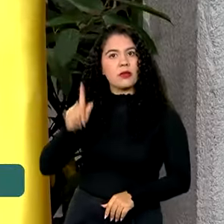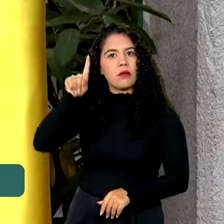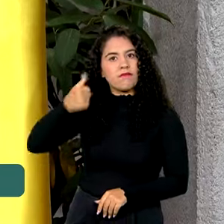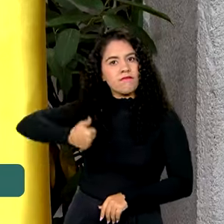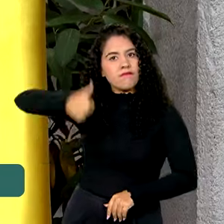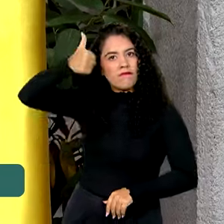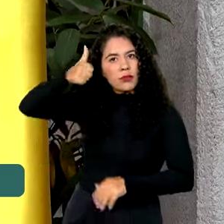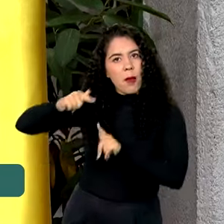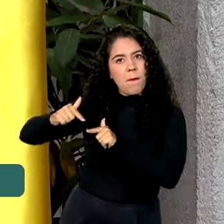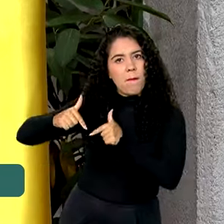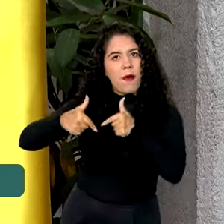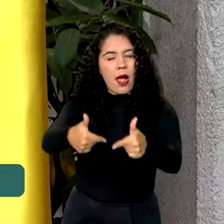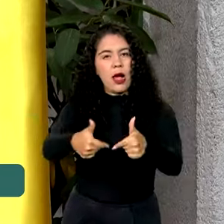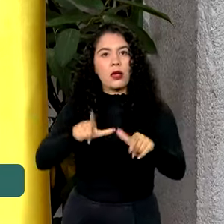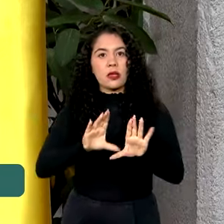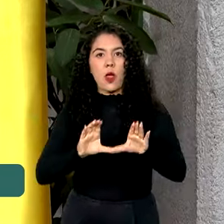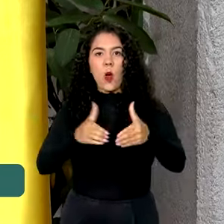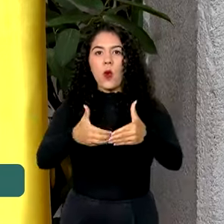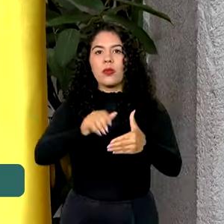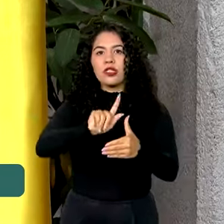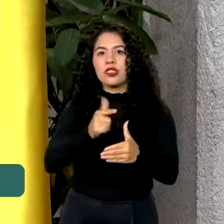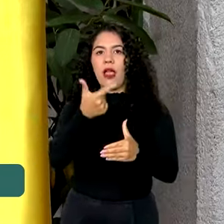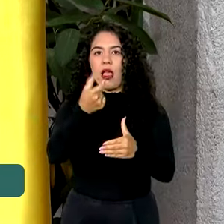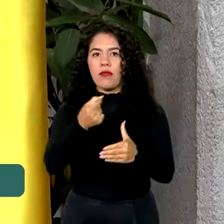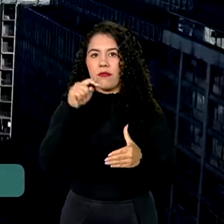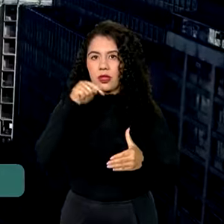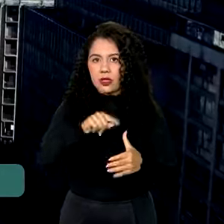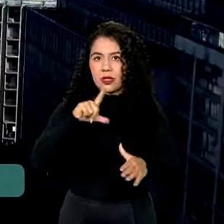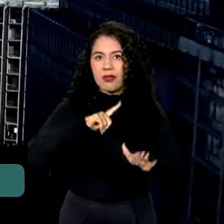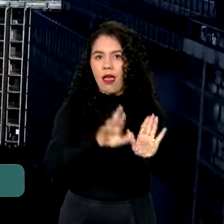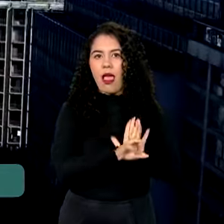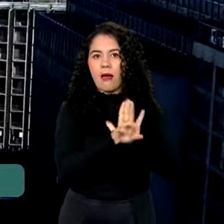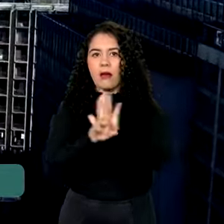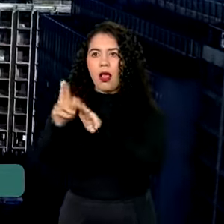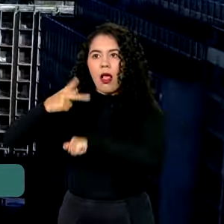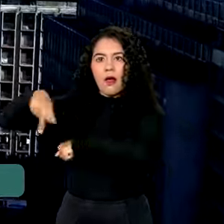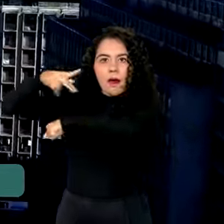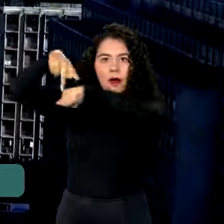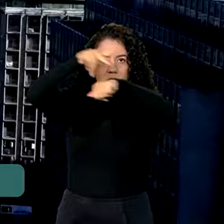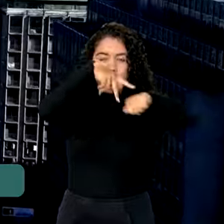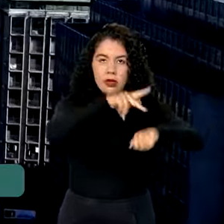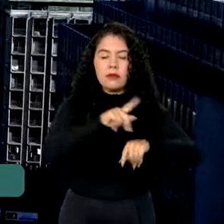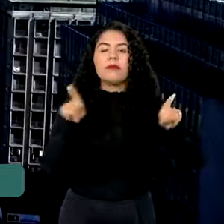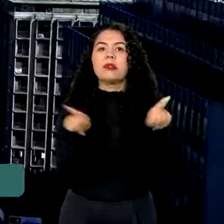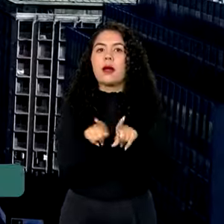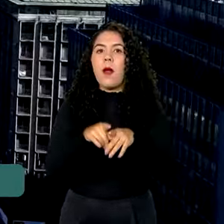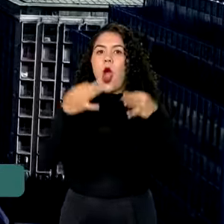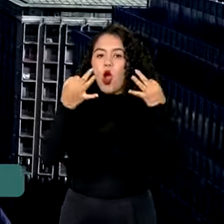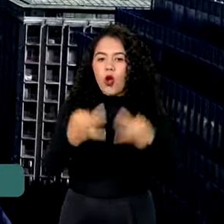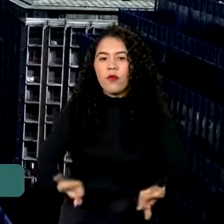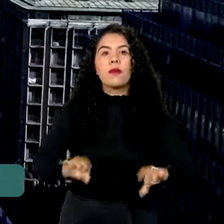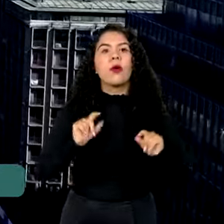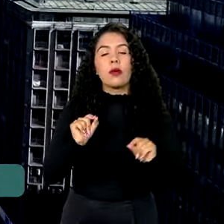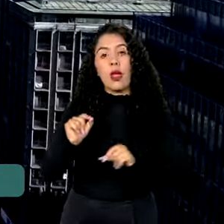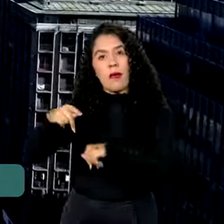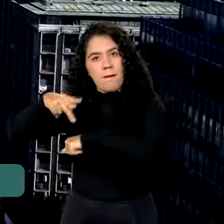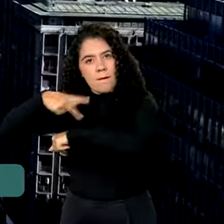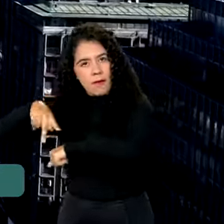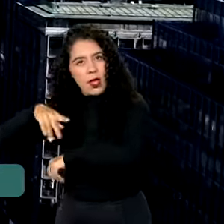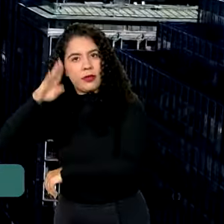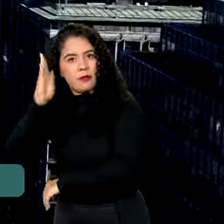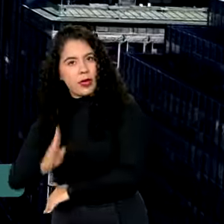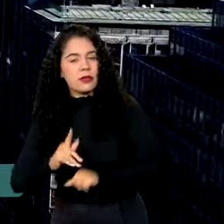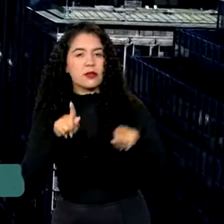o grupo das maiores economias do planeta. Ele ainda afirmou que Chile e Brasil têm uma